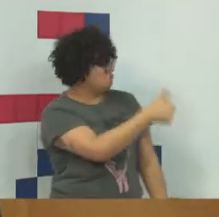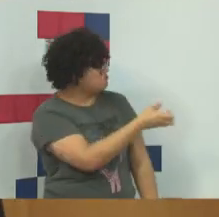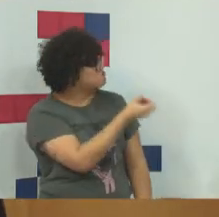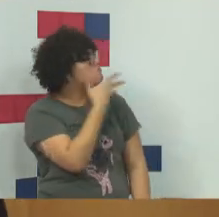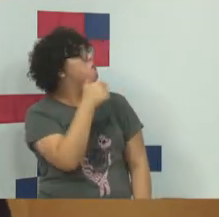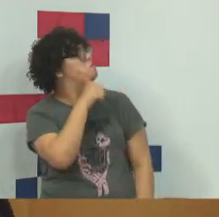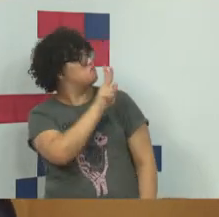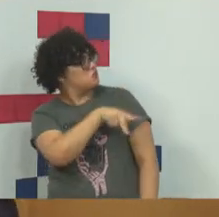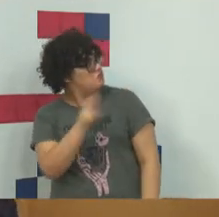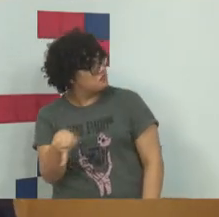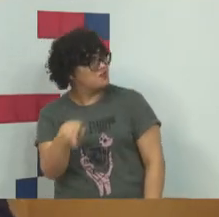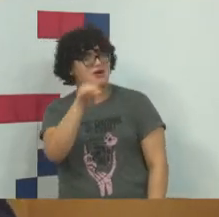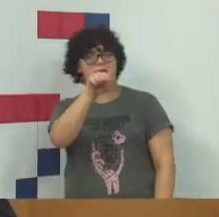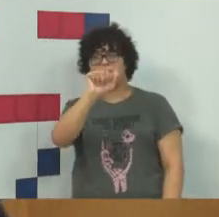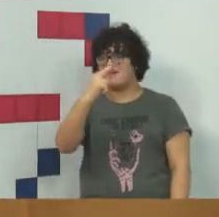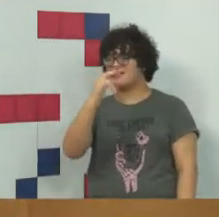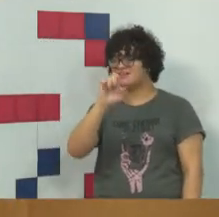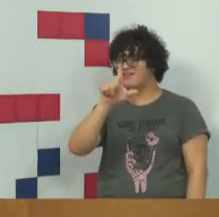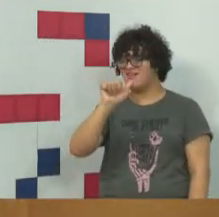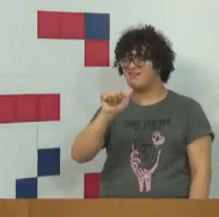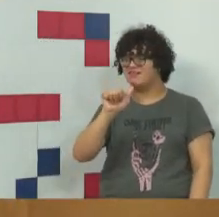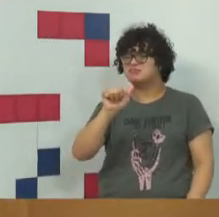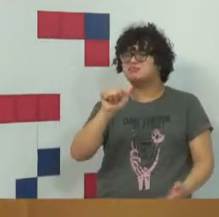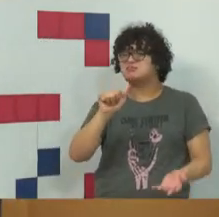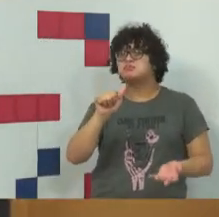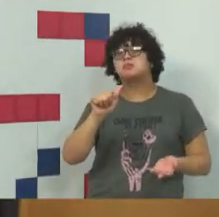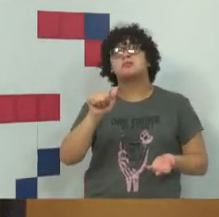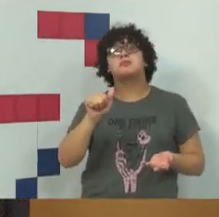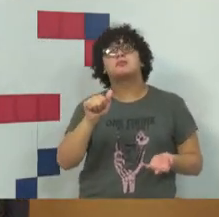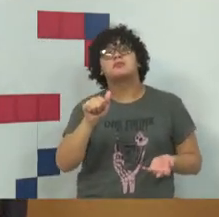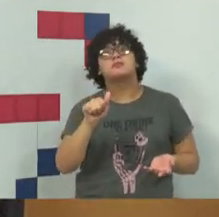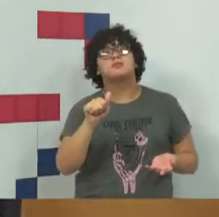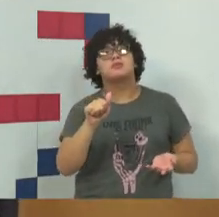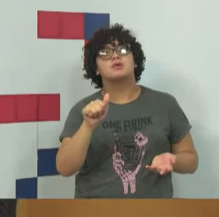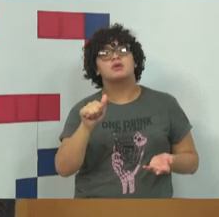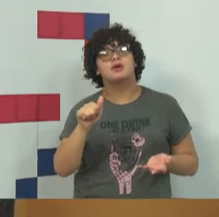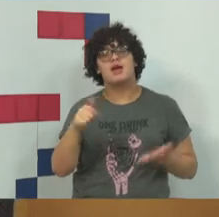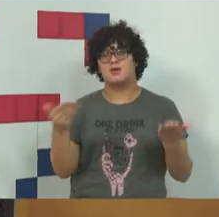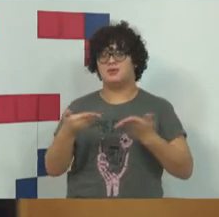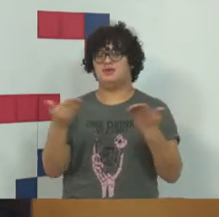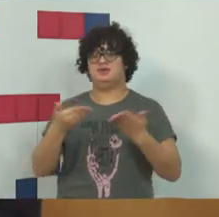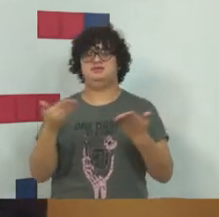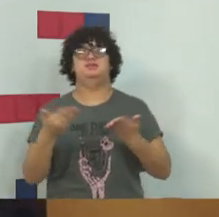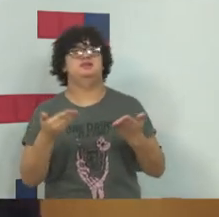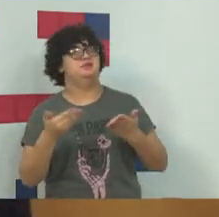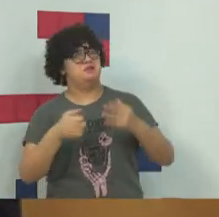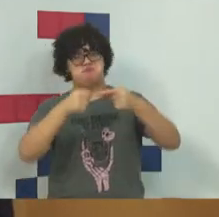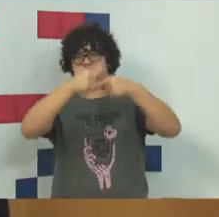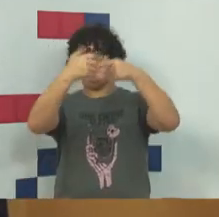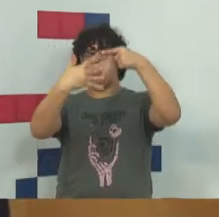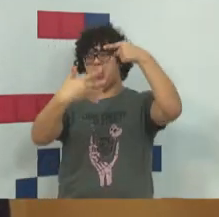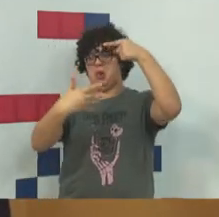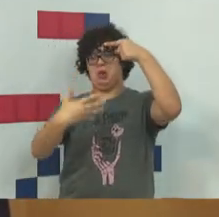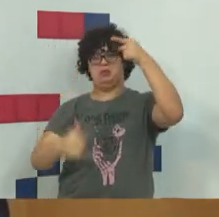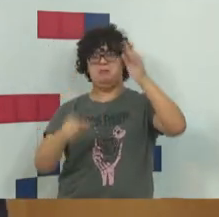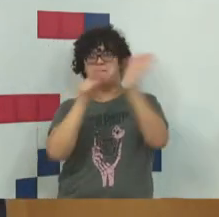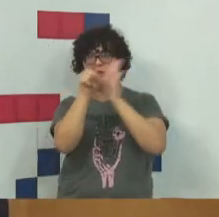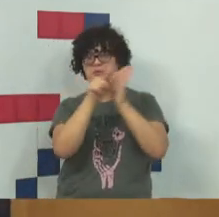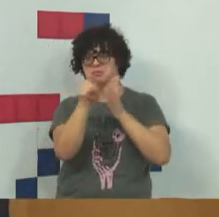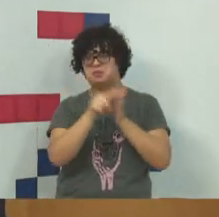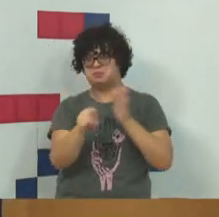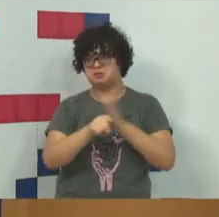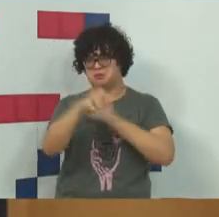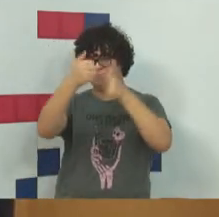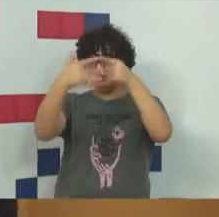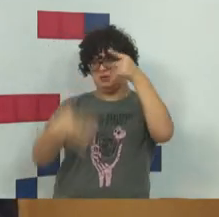Marcela. A gente está recebendo aqui algumas dezenas de perguntas.